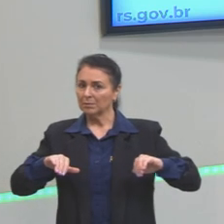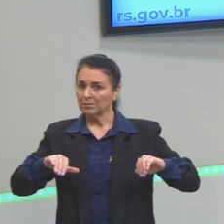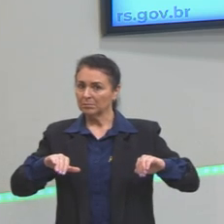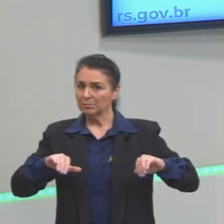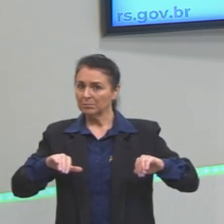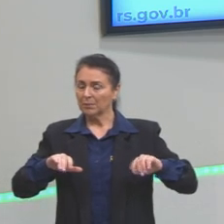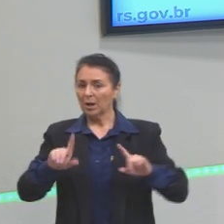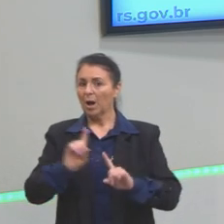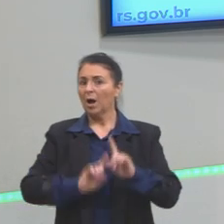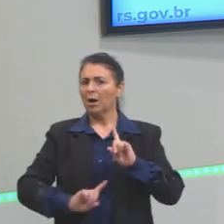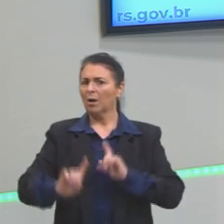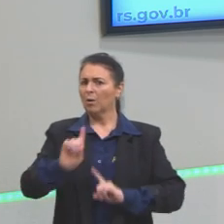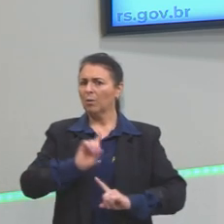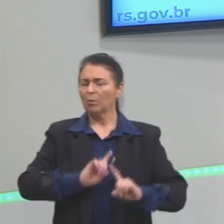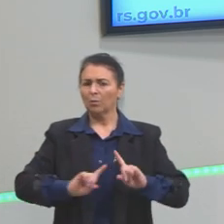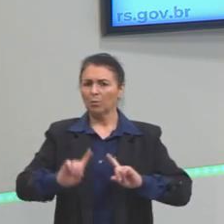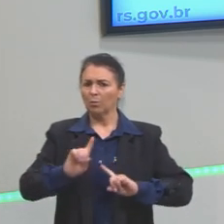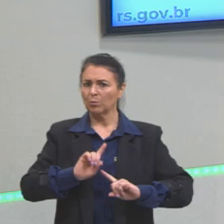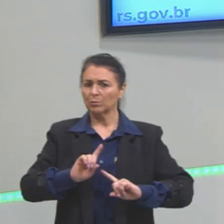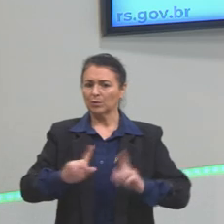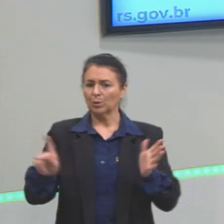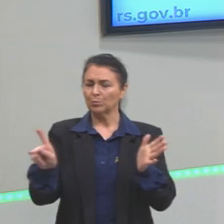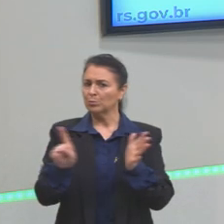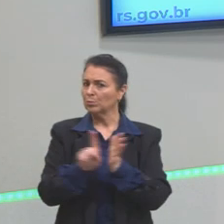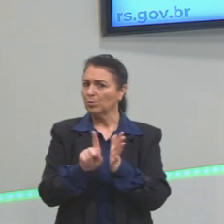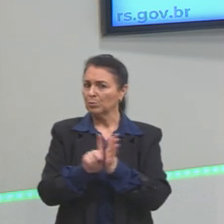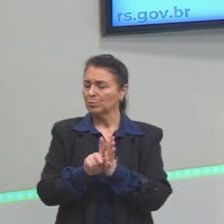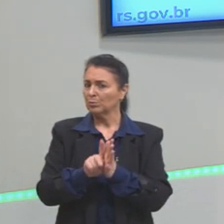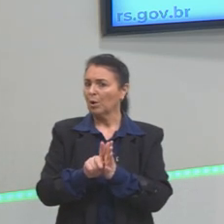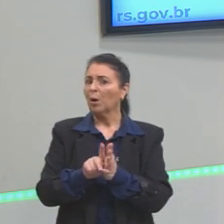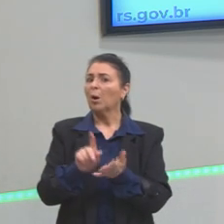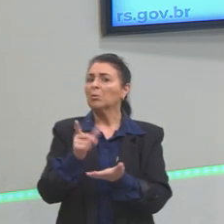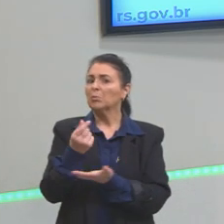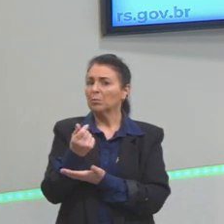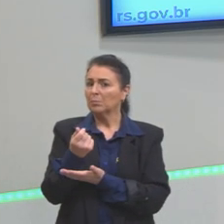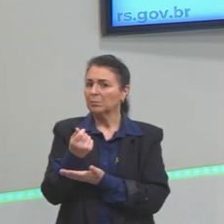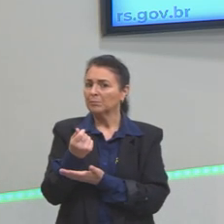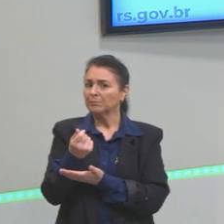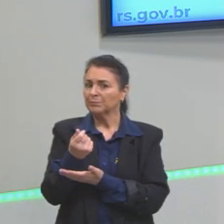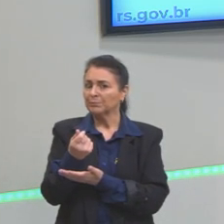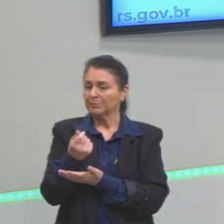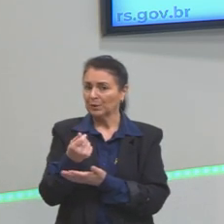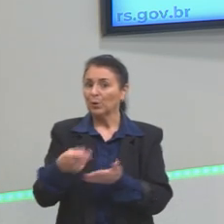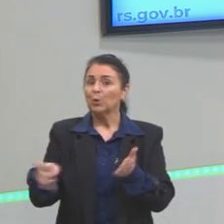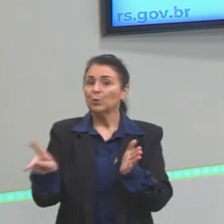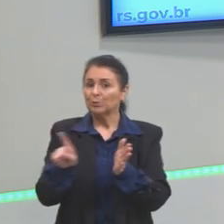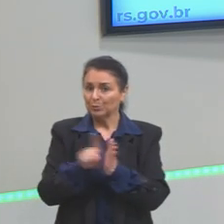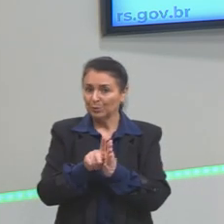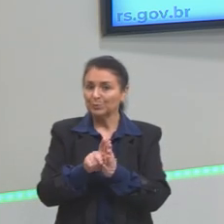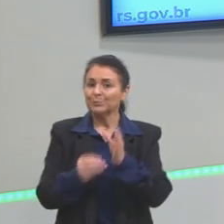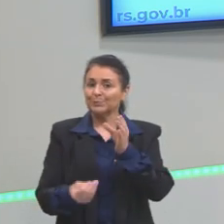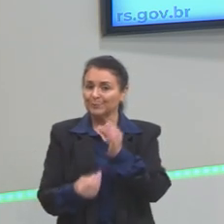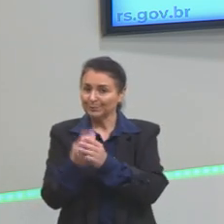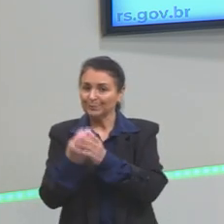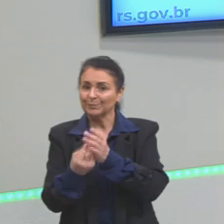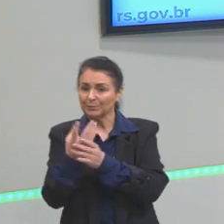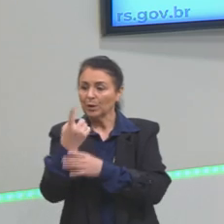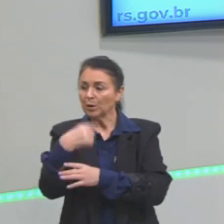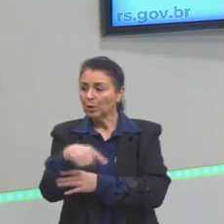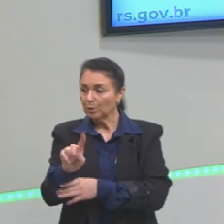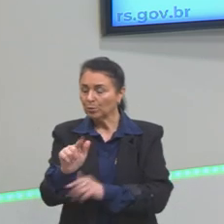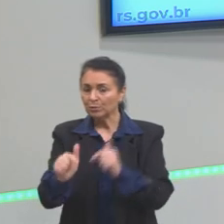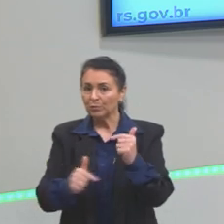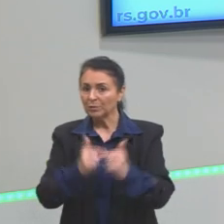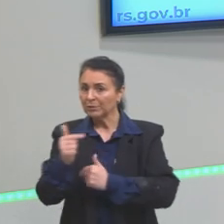Alguns vão ser os donos do capital, dos meios de produção, e os outros terão que trabalhar para esses